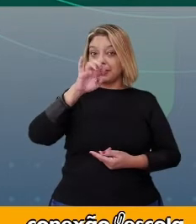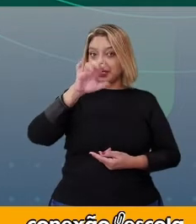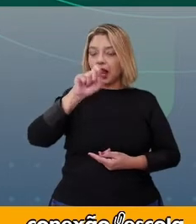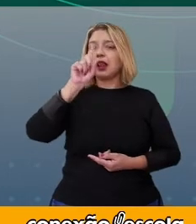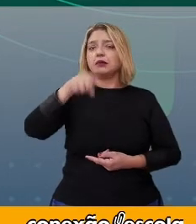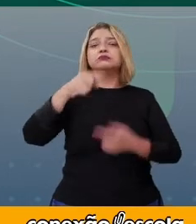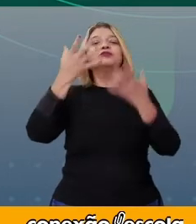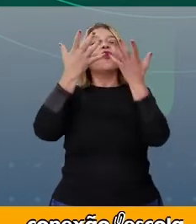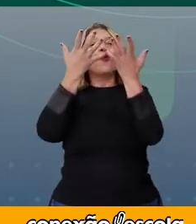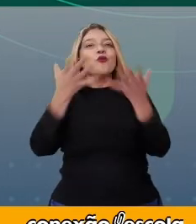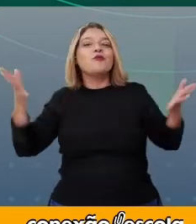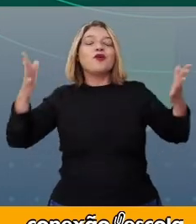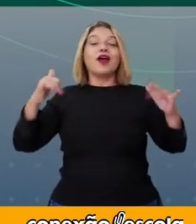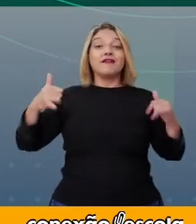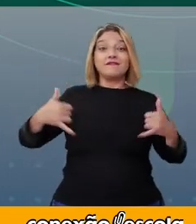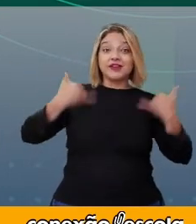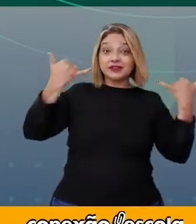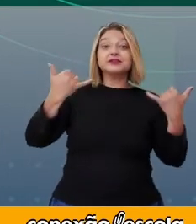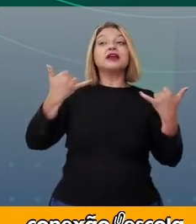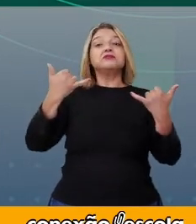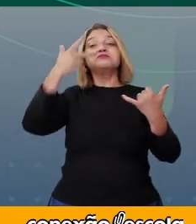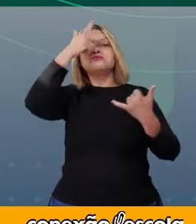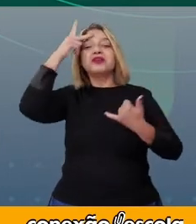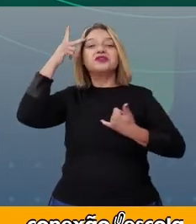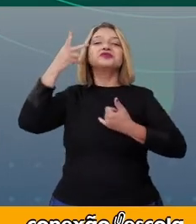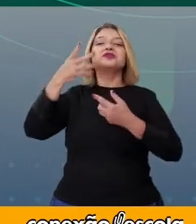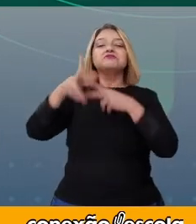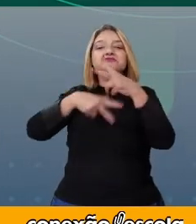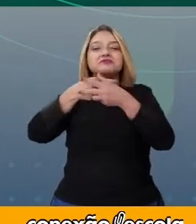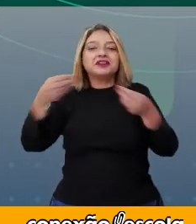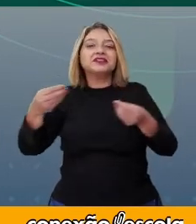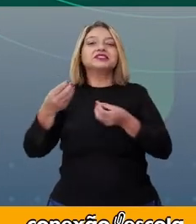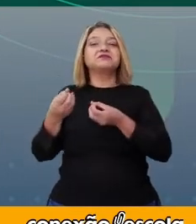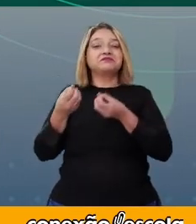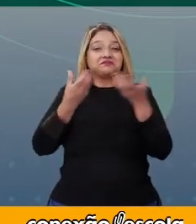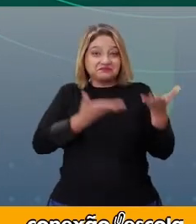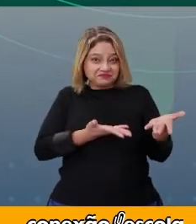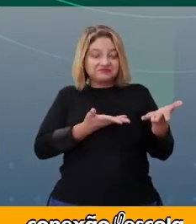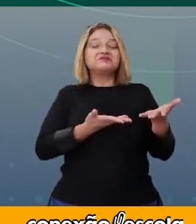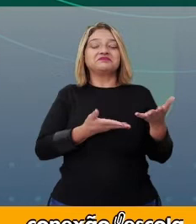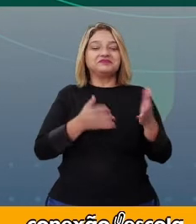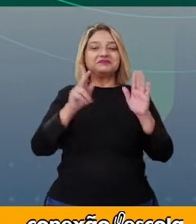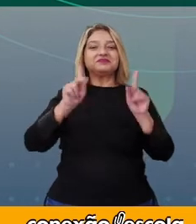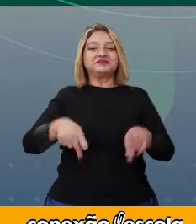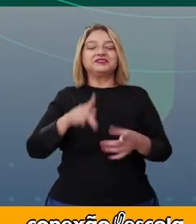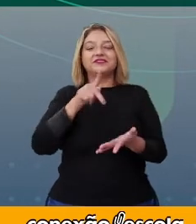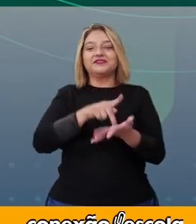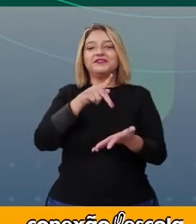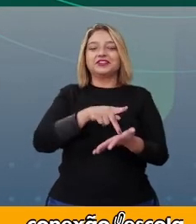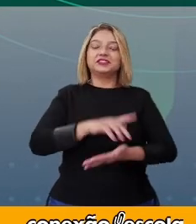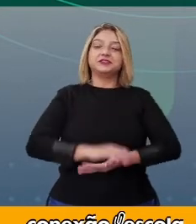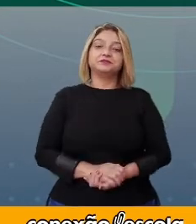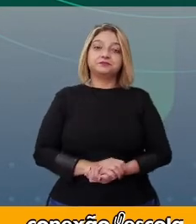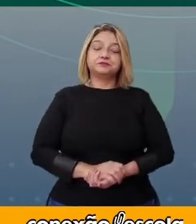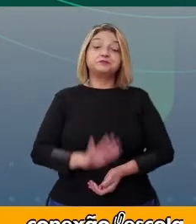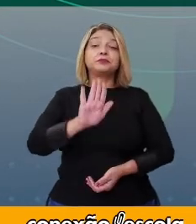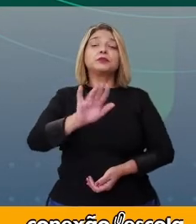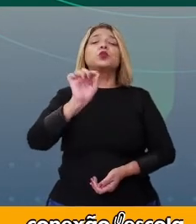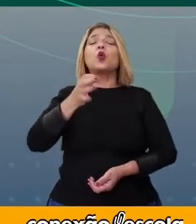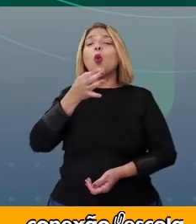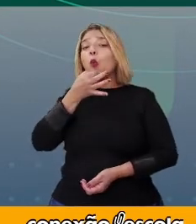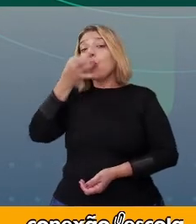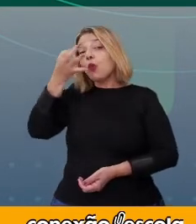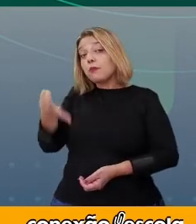aniversário e ela ganhou presentes dos convidados. Um fato. O que seria, então, a